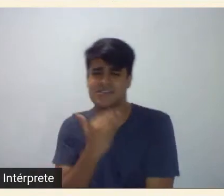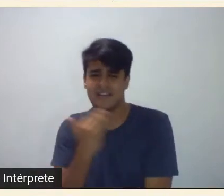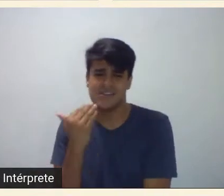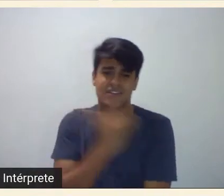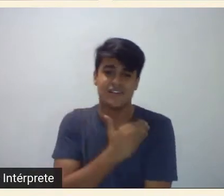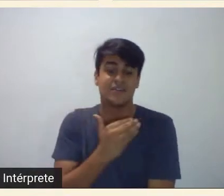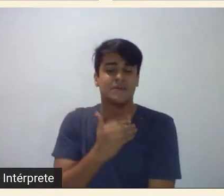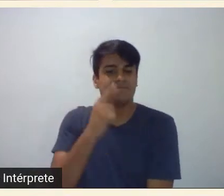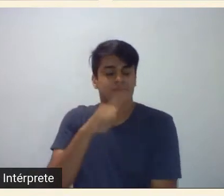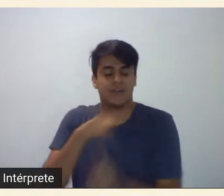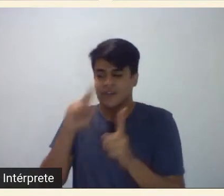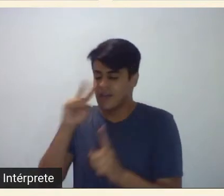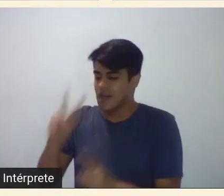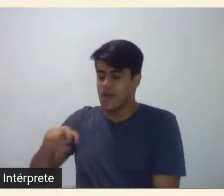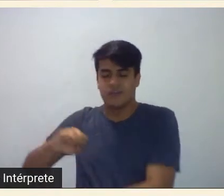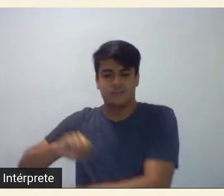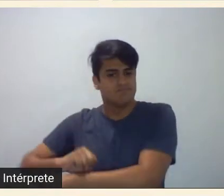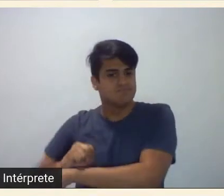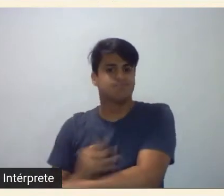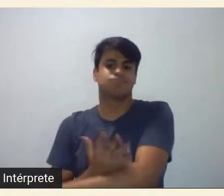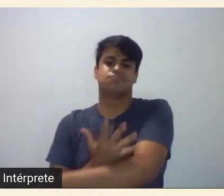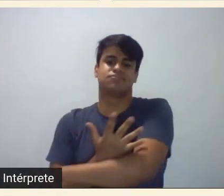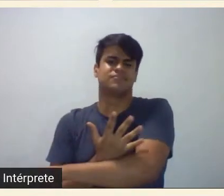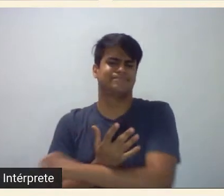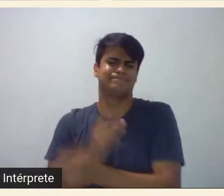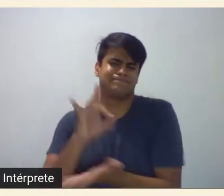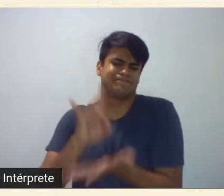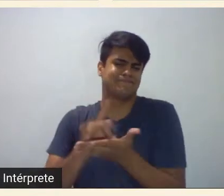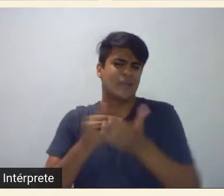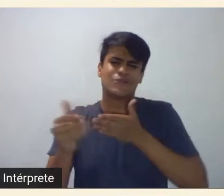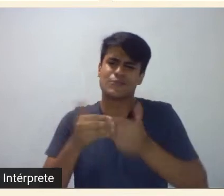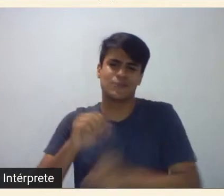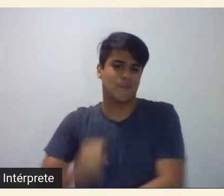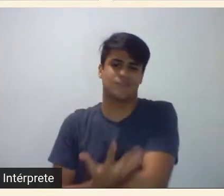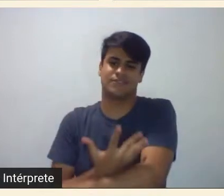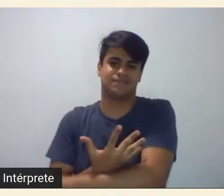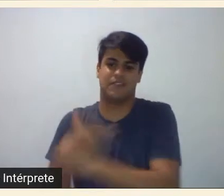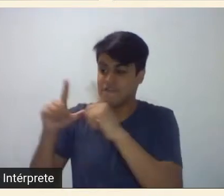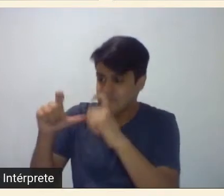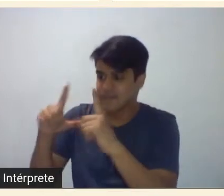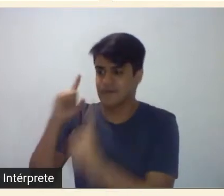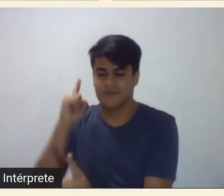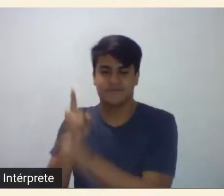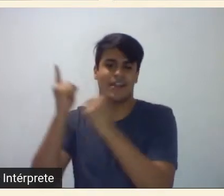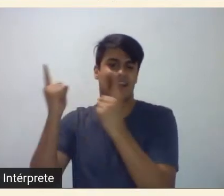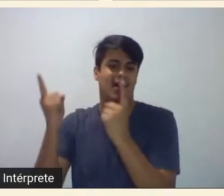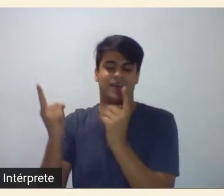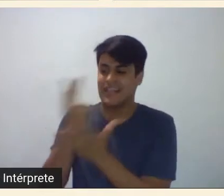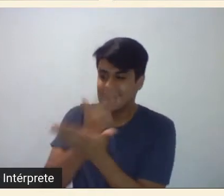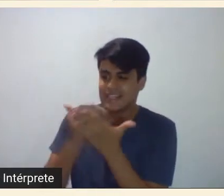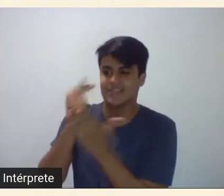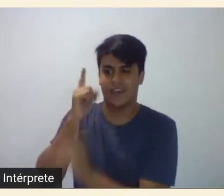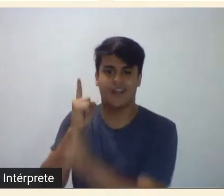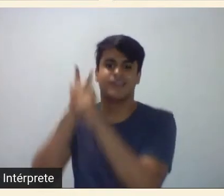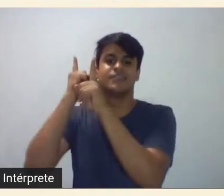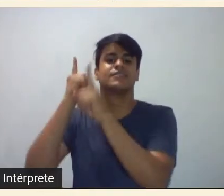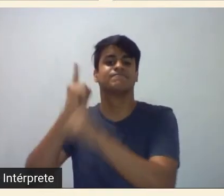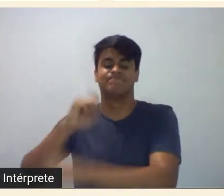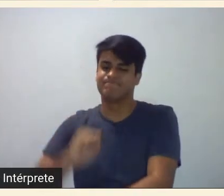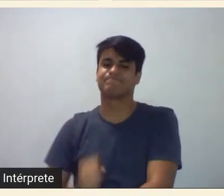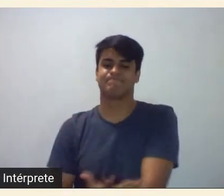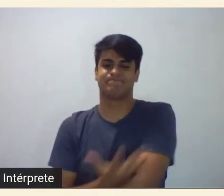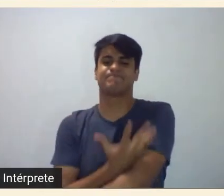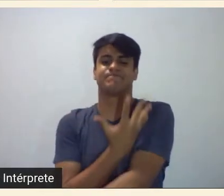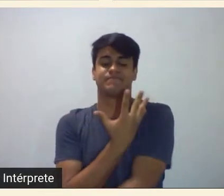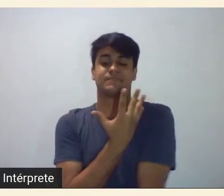emoção muito grande tudo era emoção era encontrar fotografia era encontrar desenhos da época e tal e por isso também